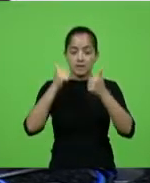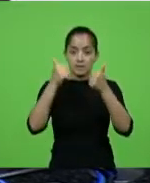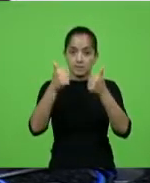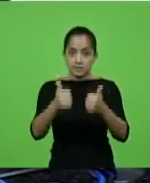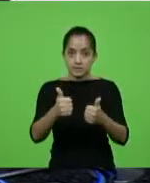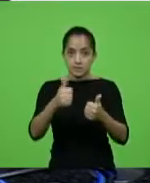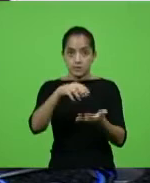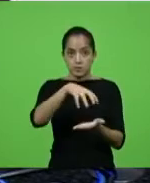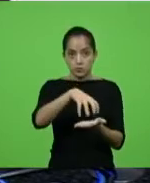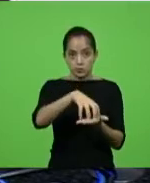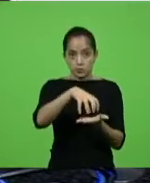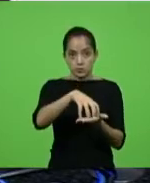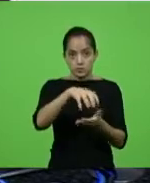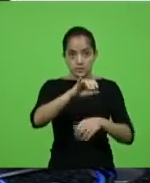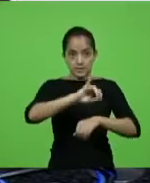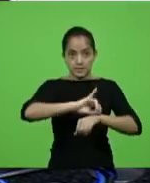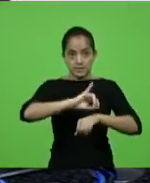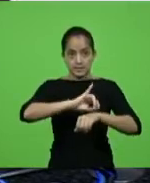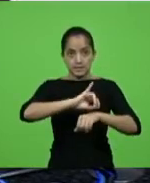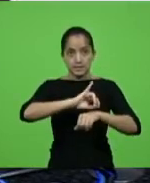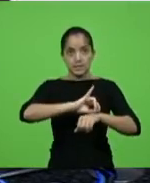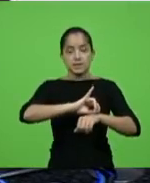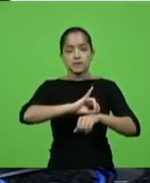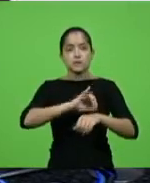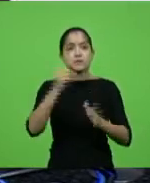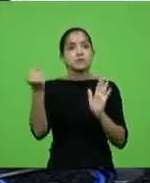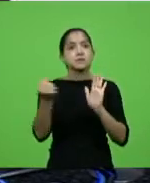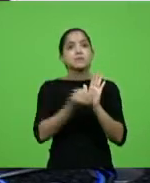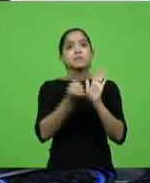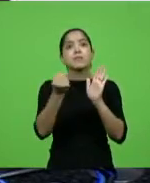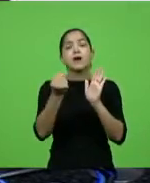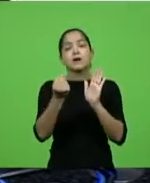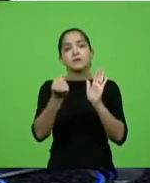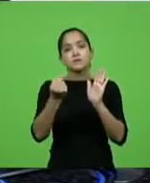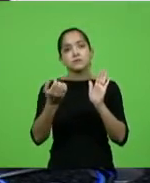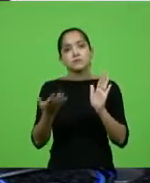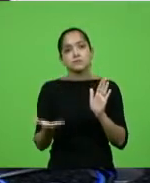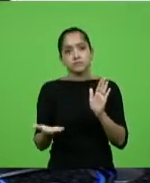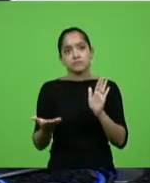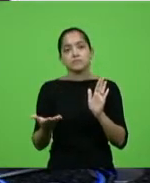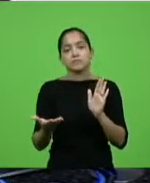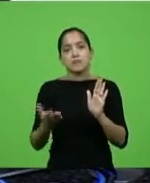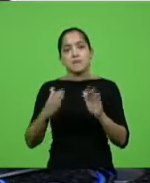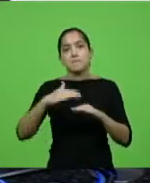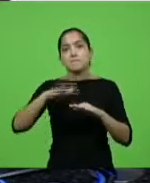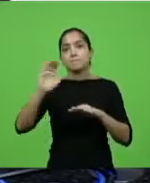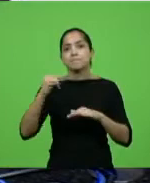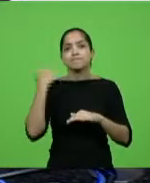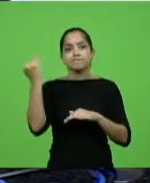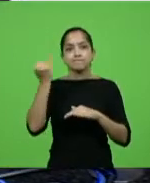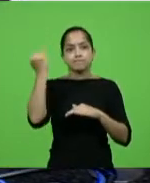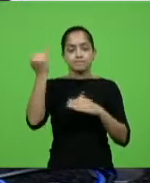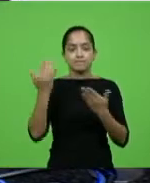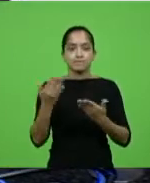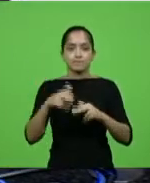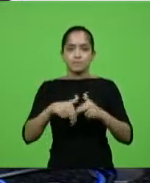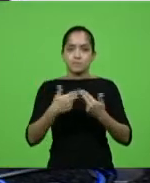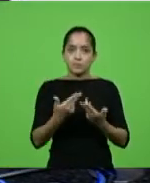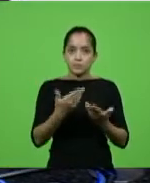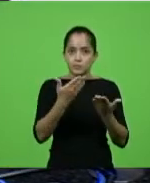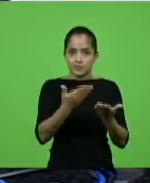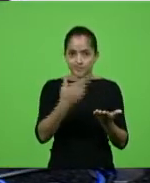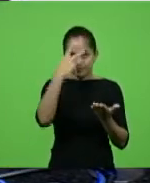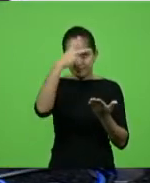centro da cidade seria um marco um dos mais importantes. Por isso, prefeito Adriano,